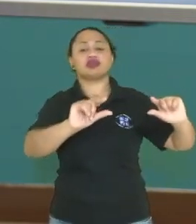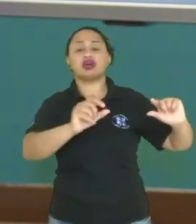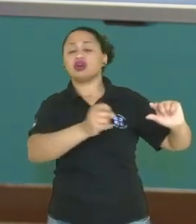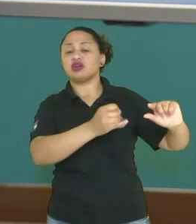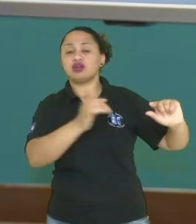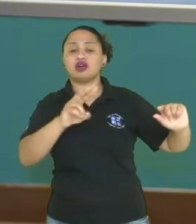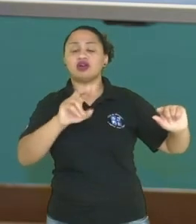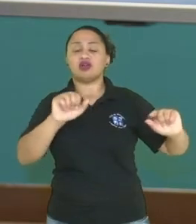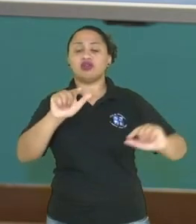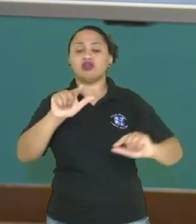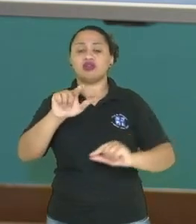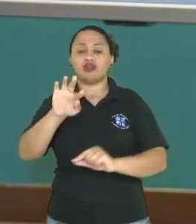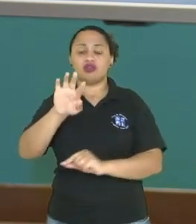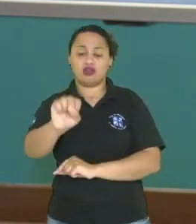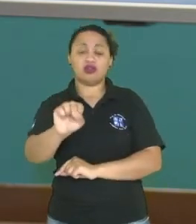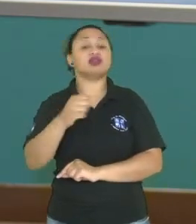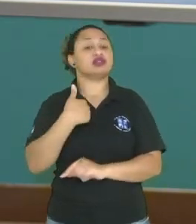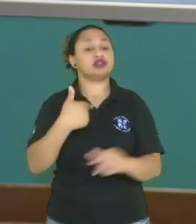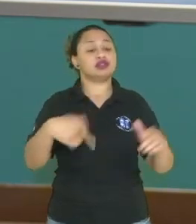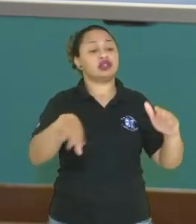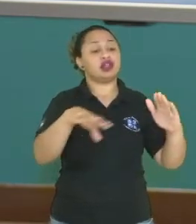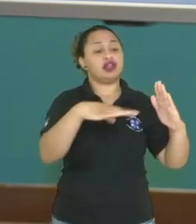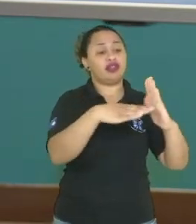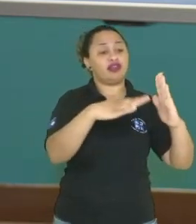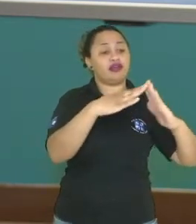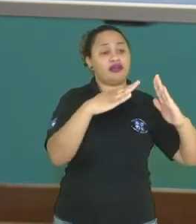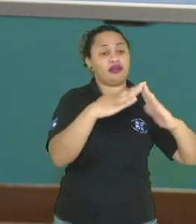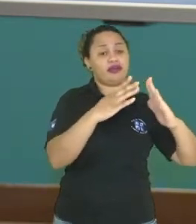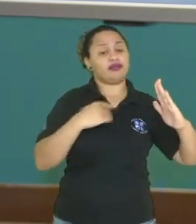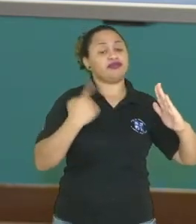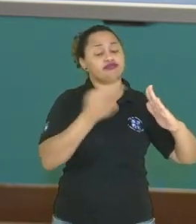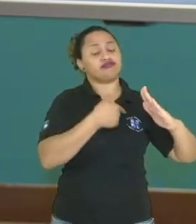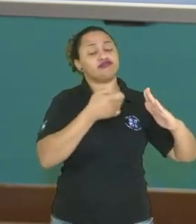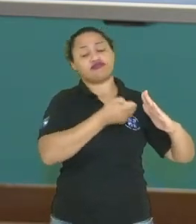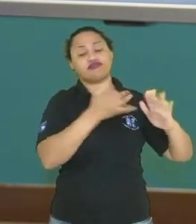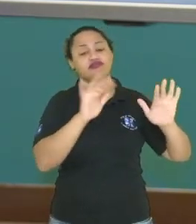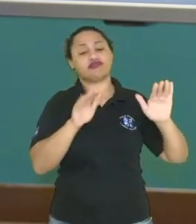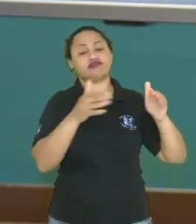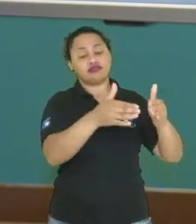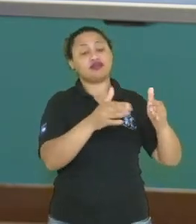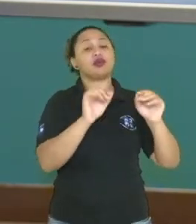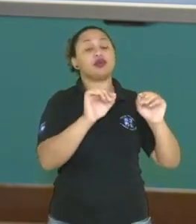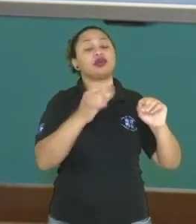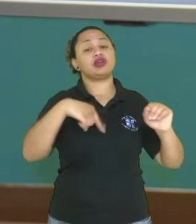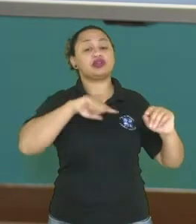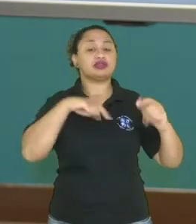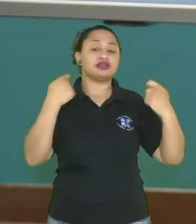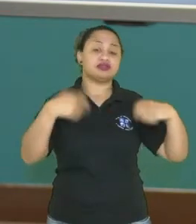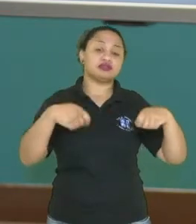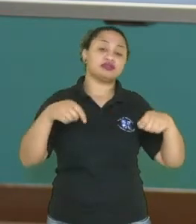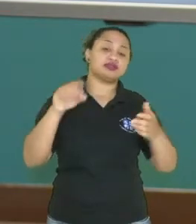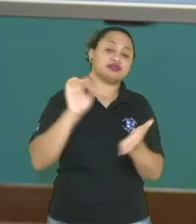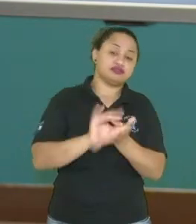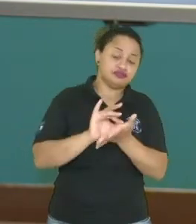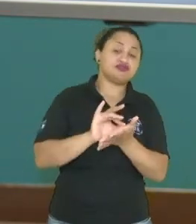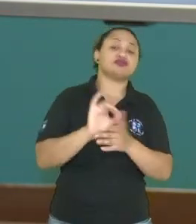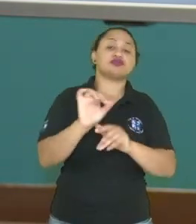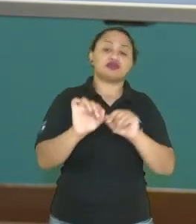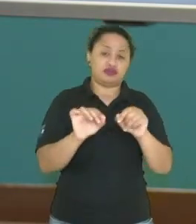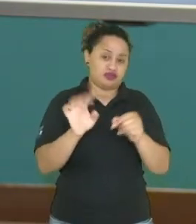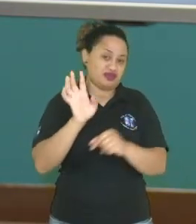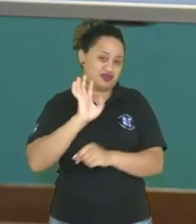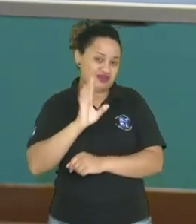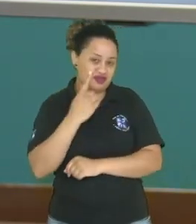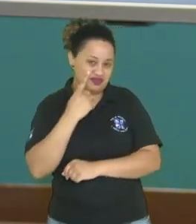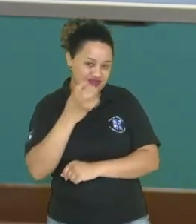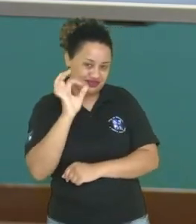para que chegue ali na nossa residência, numa voltagem bem específica, aquela que nós necessitamos ali para o nosso uso. Bacana isso,